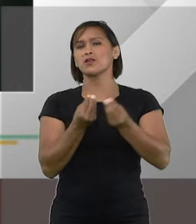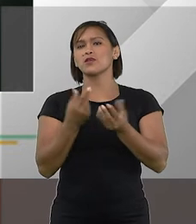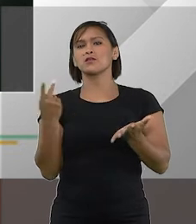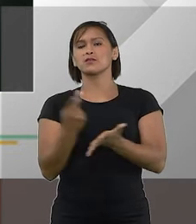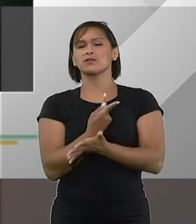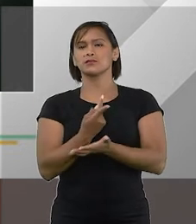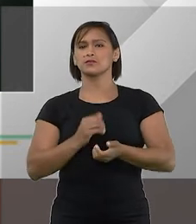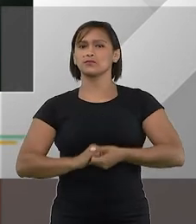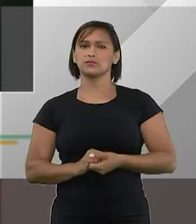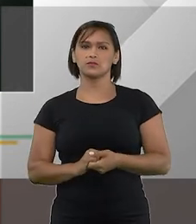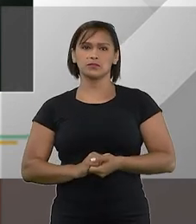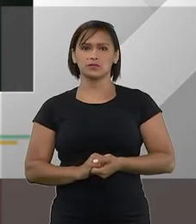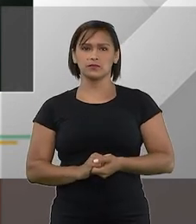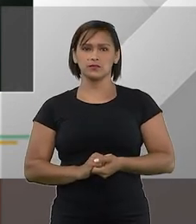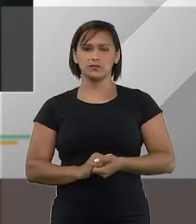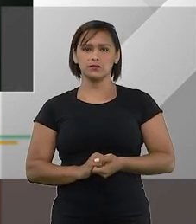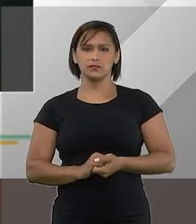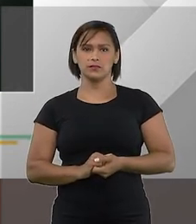funciona doutor Daniel